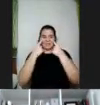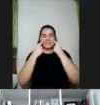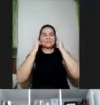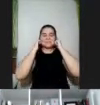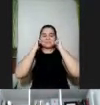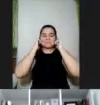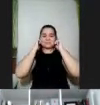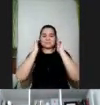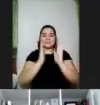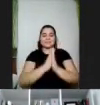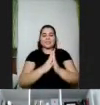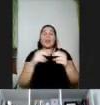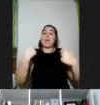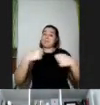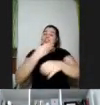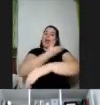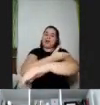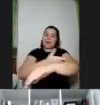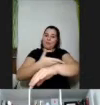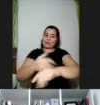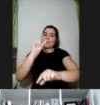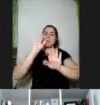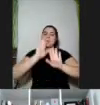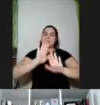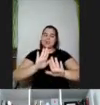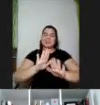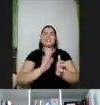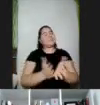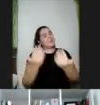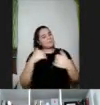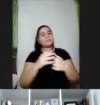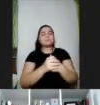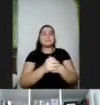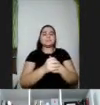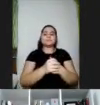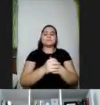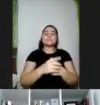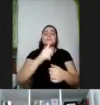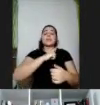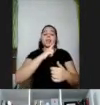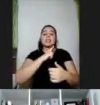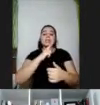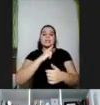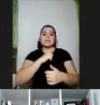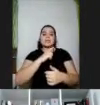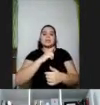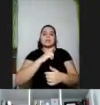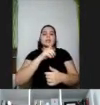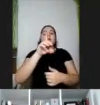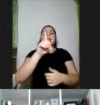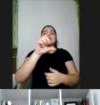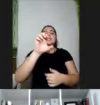É, tem que se acostumar, a é mais devagar. Vamos embora. A gente tem aqui a Declaração de Salamanca,